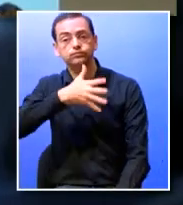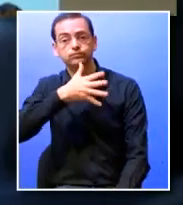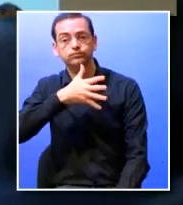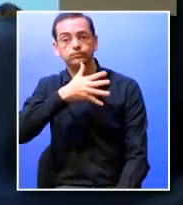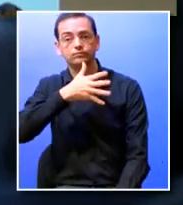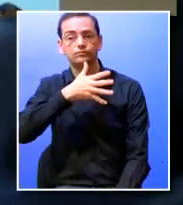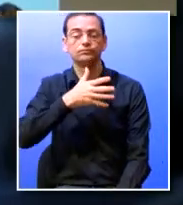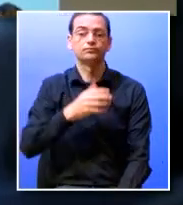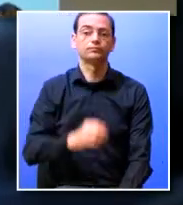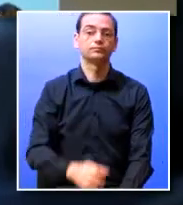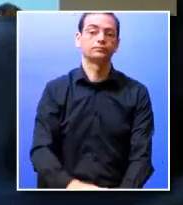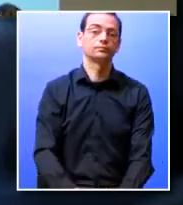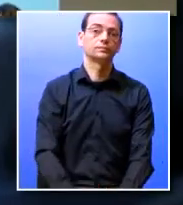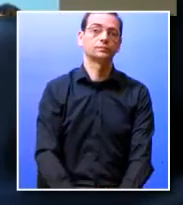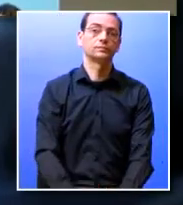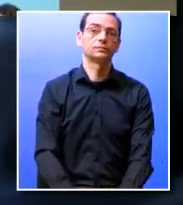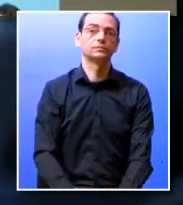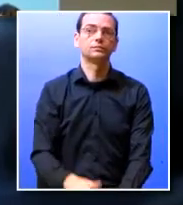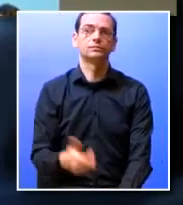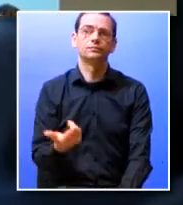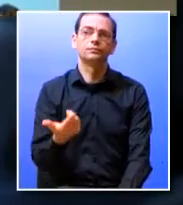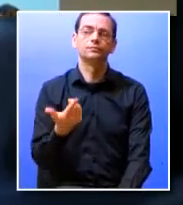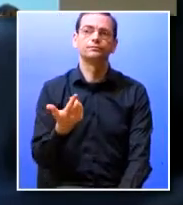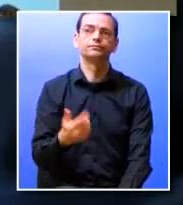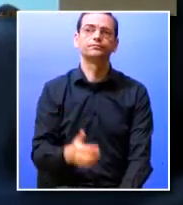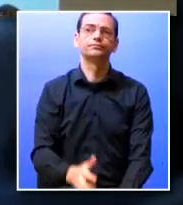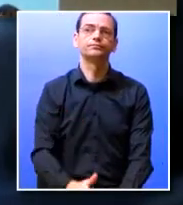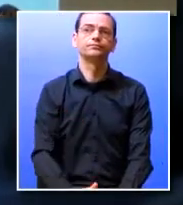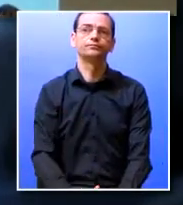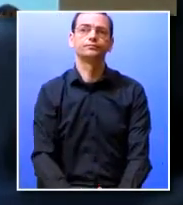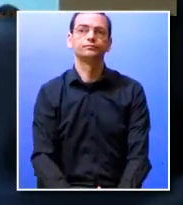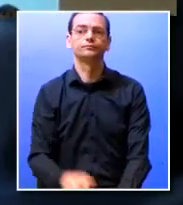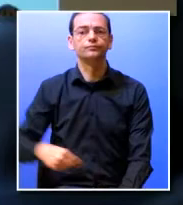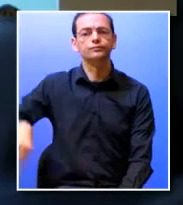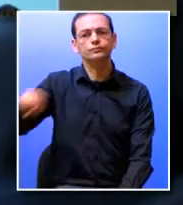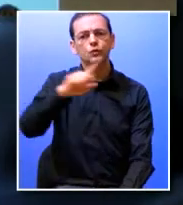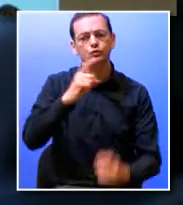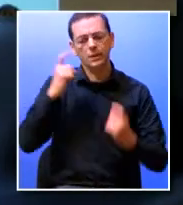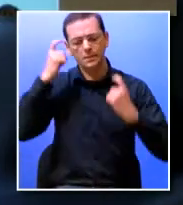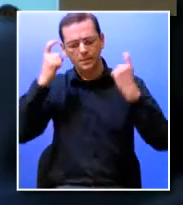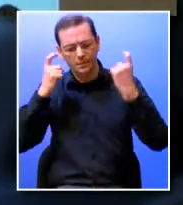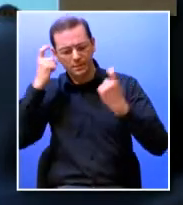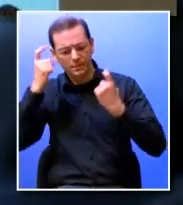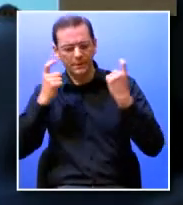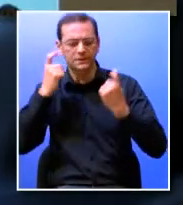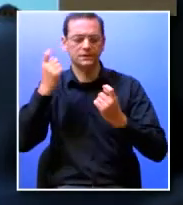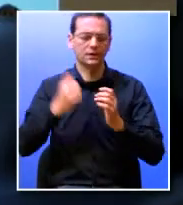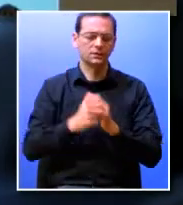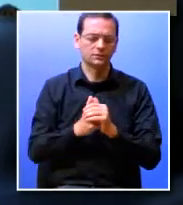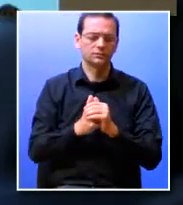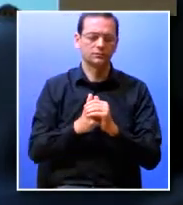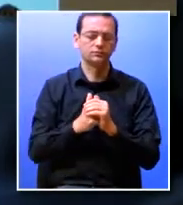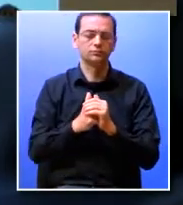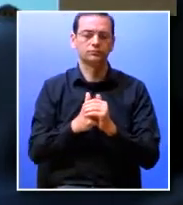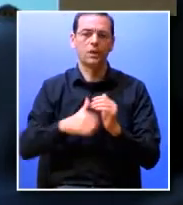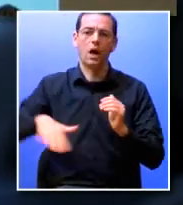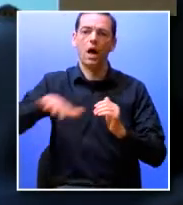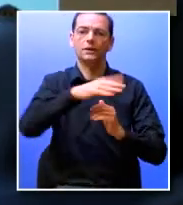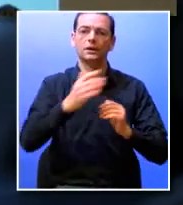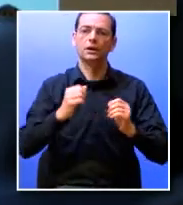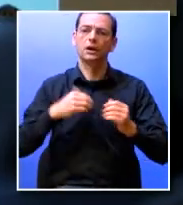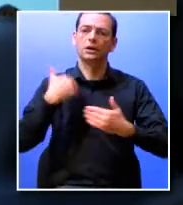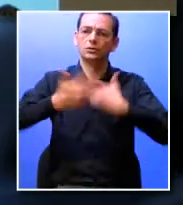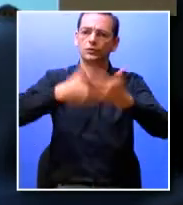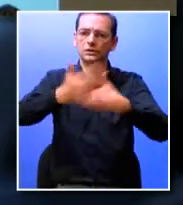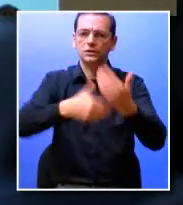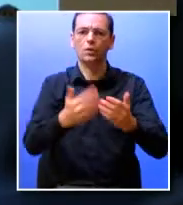hoje é o modo como pensamos e pensamos esta inovação curricular